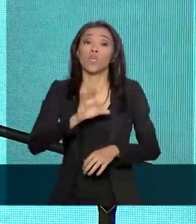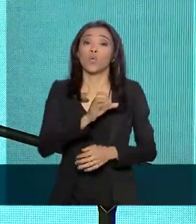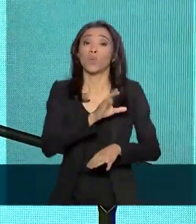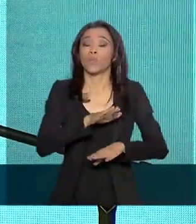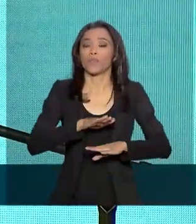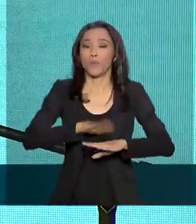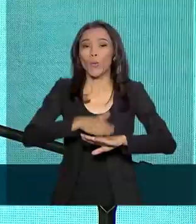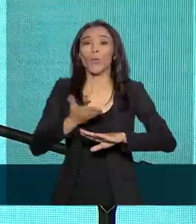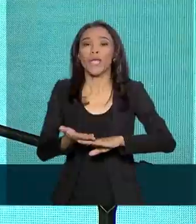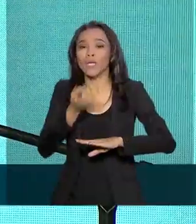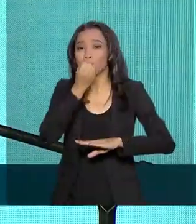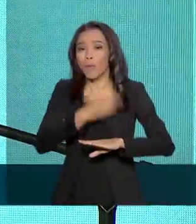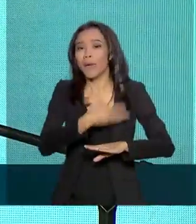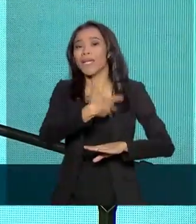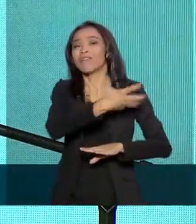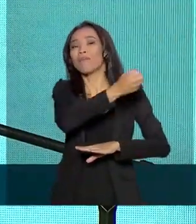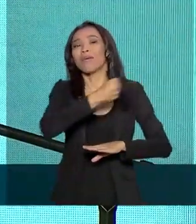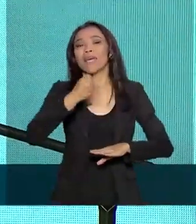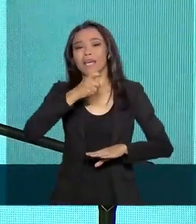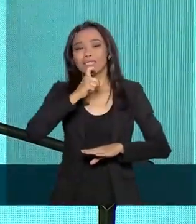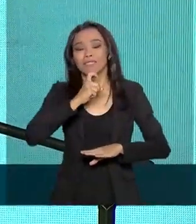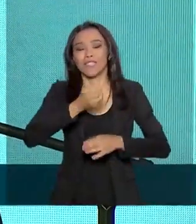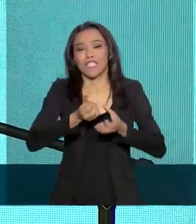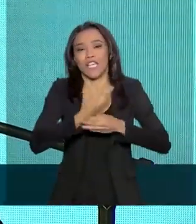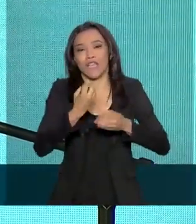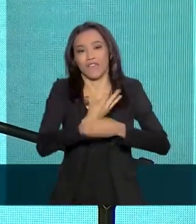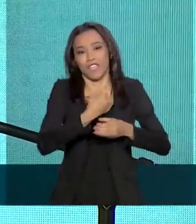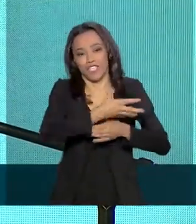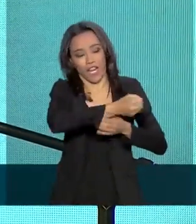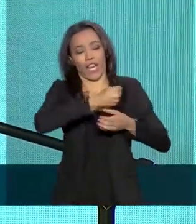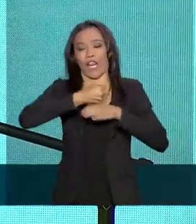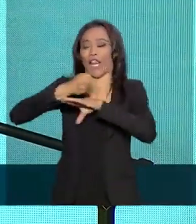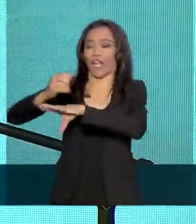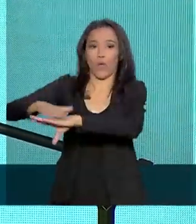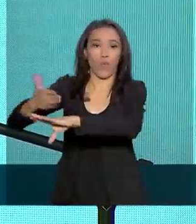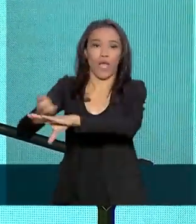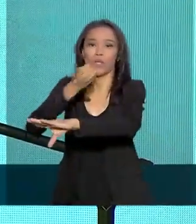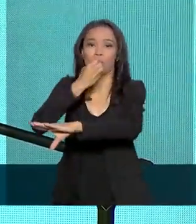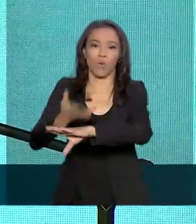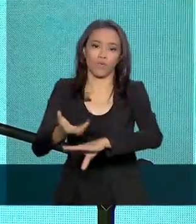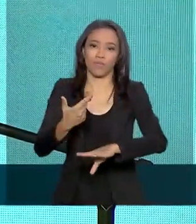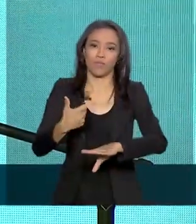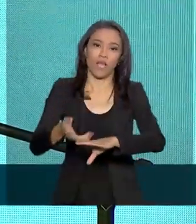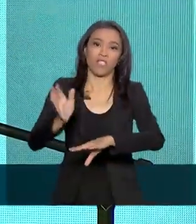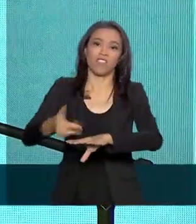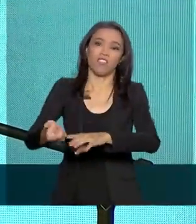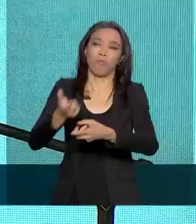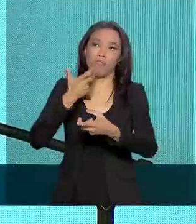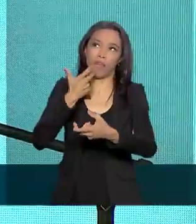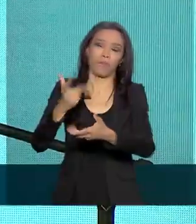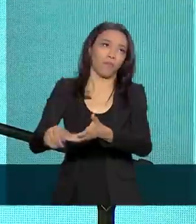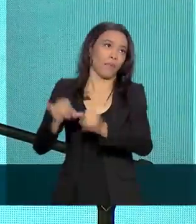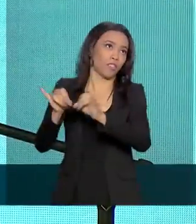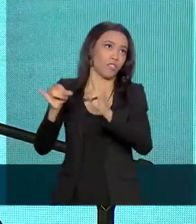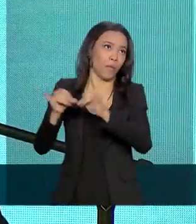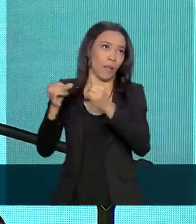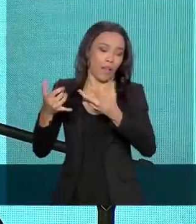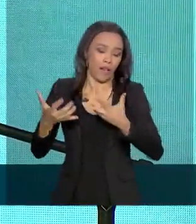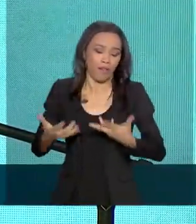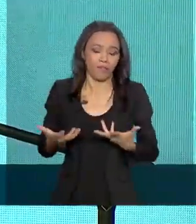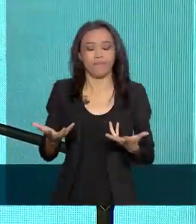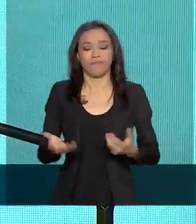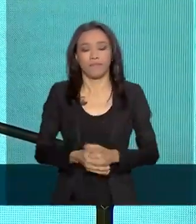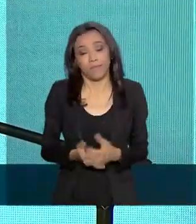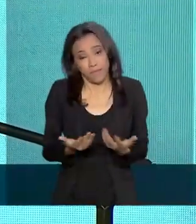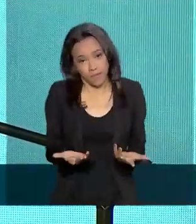aquele que vai buscar cerveja na geladeira para a gente. Fora esse, não serve para nada. Só para encher o saco da gente. Está certo? Então, meus senhores,